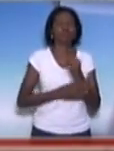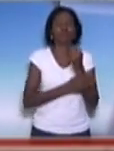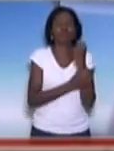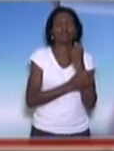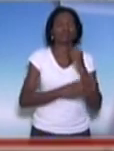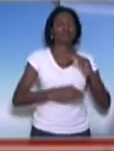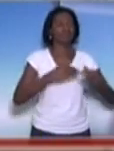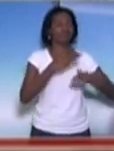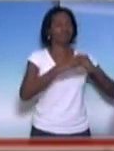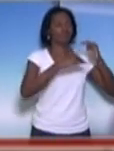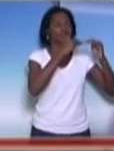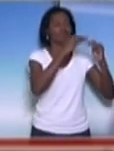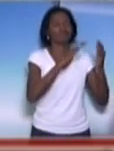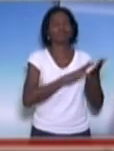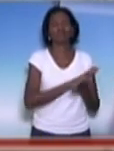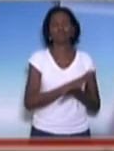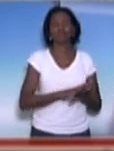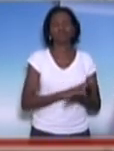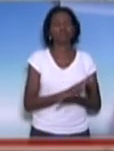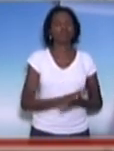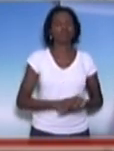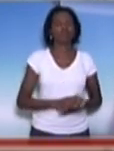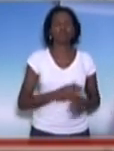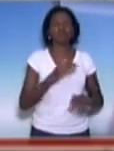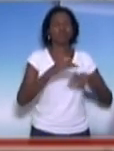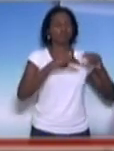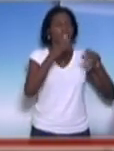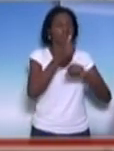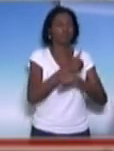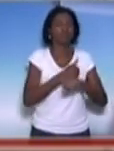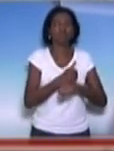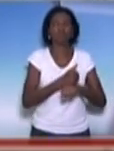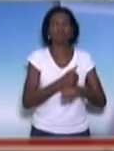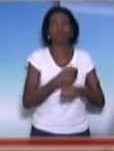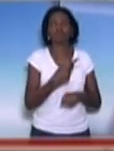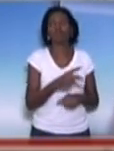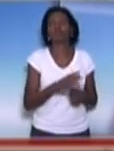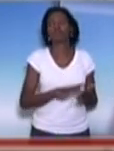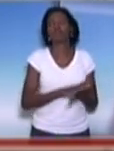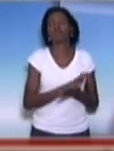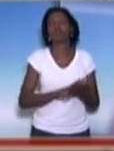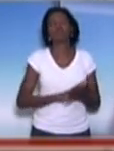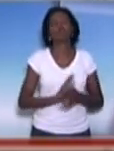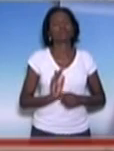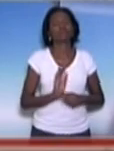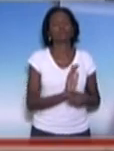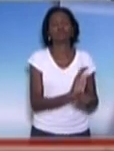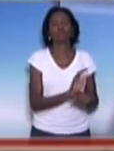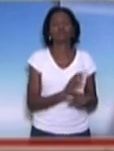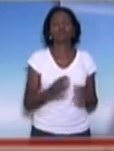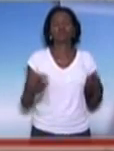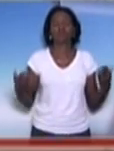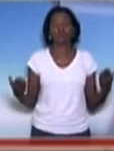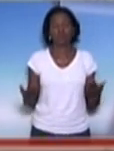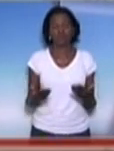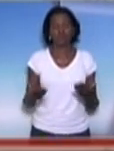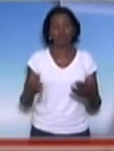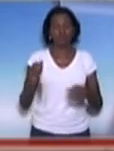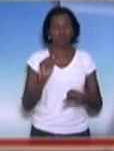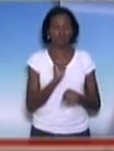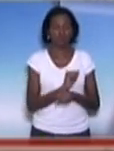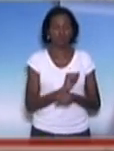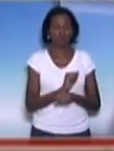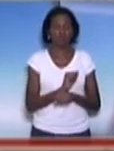evolução funcional, que não garante progressão na carreira. Então, é disso que se trata. Se hoje nós temos uma